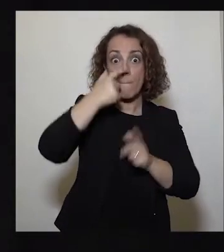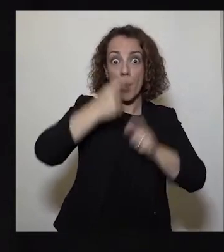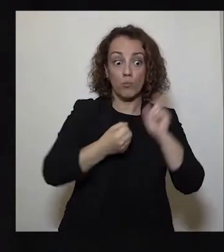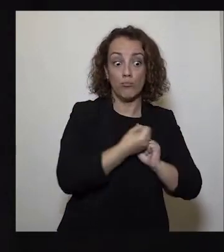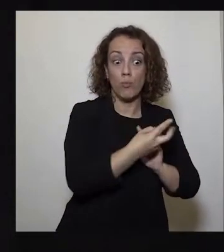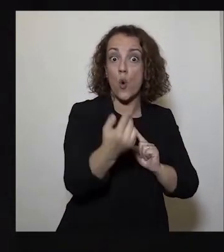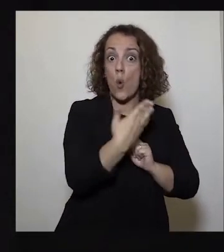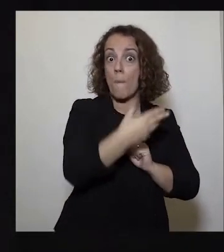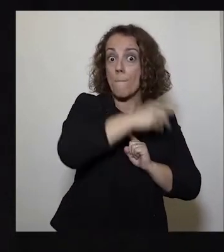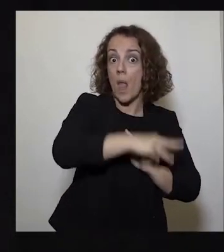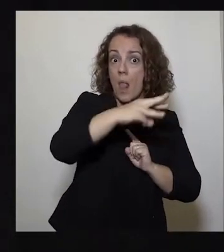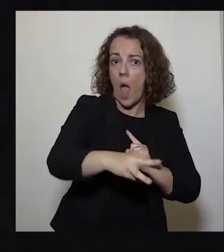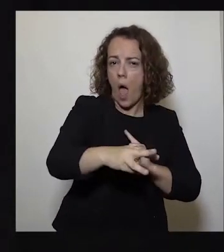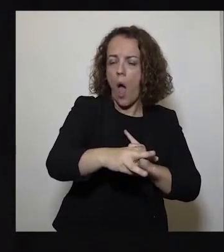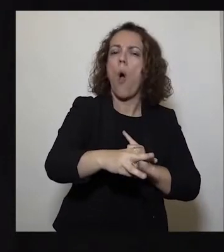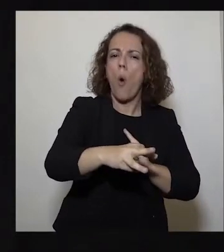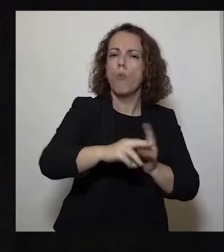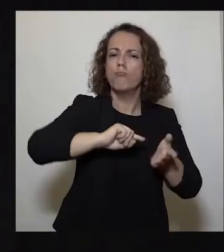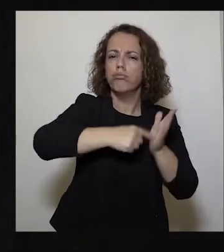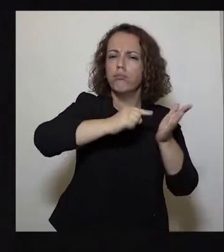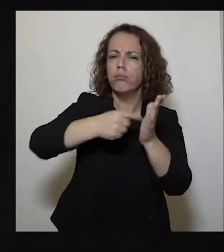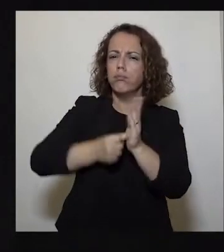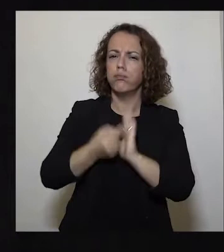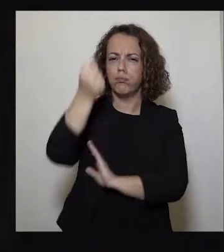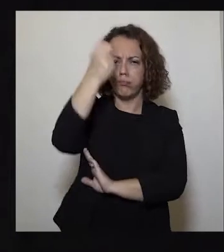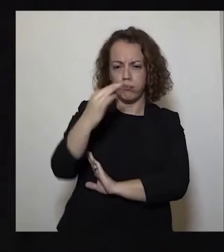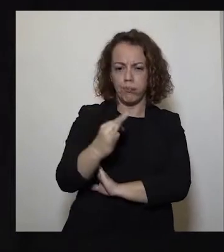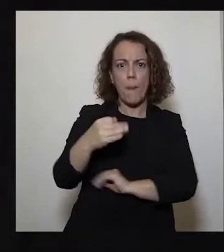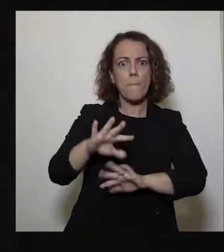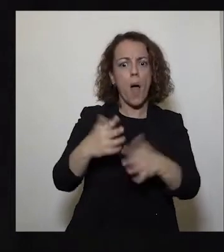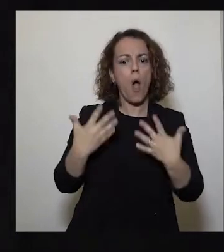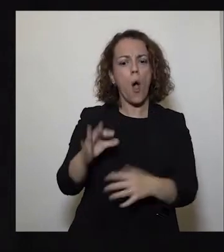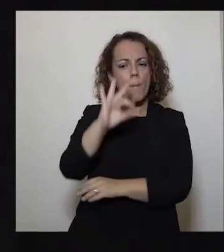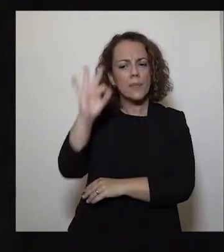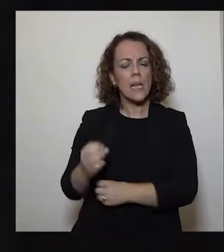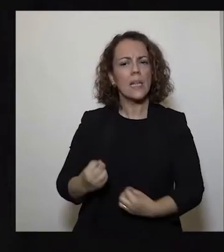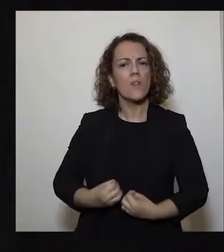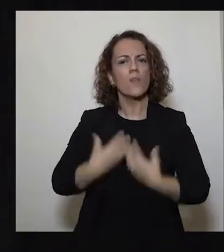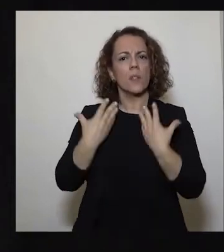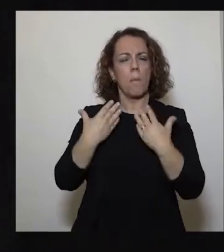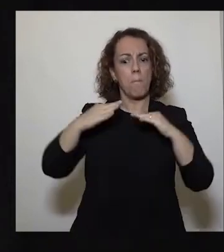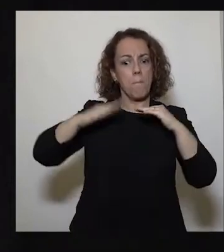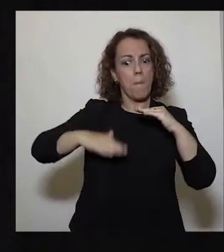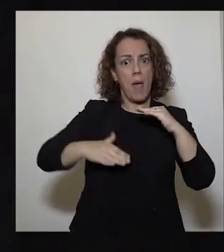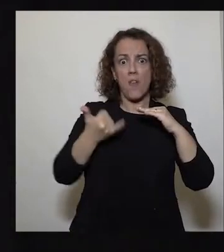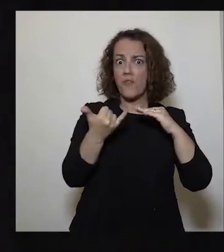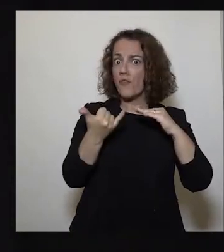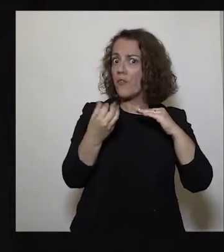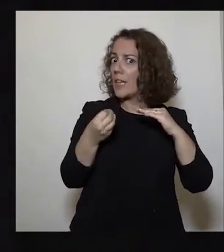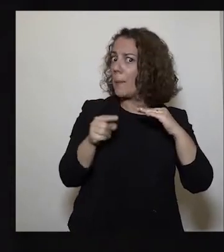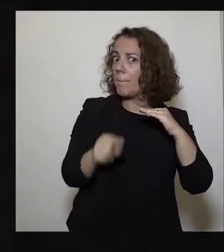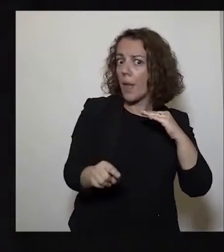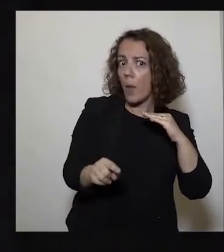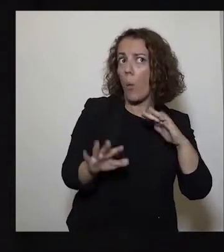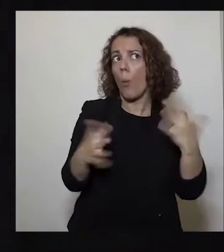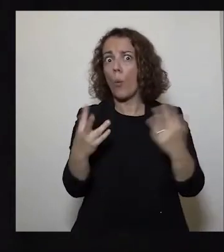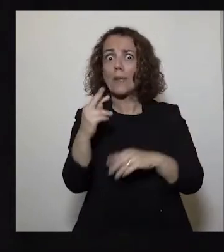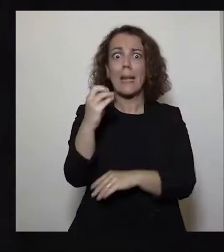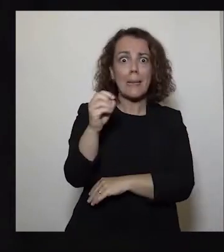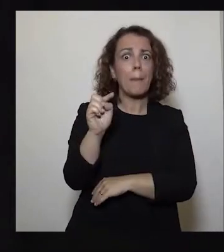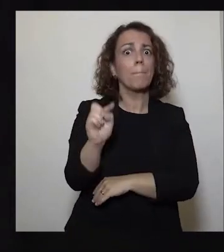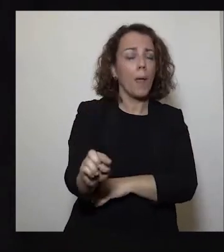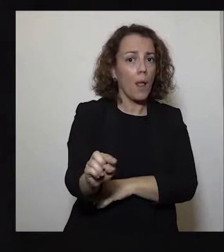assim, o número total de contaminados de hoje fica abaixo dos 20 mil ou 30 mil